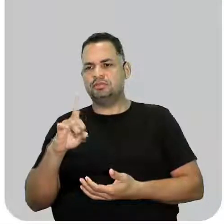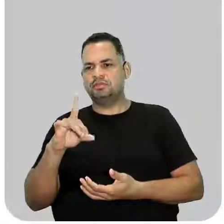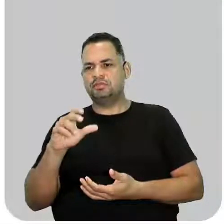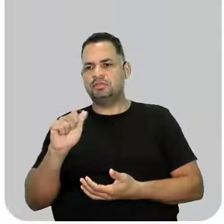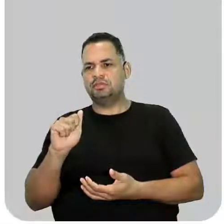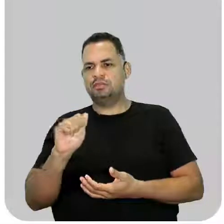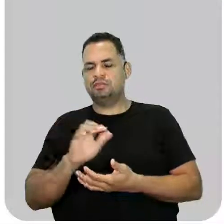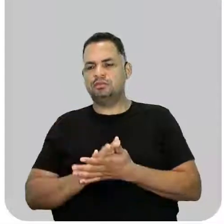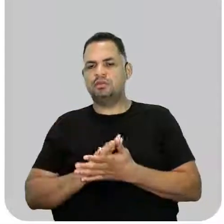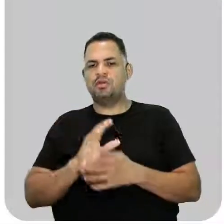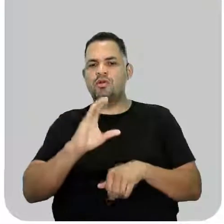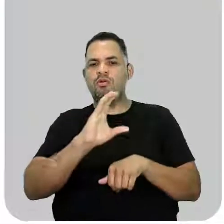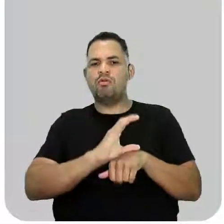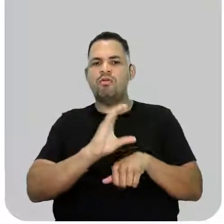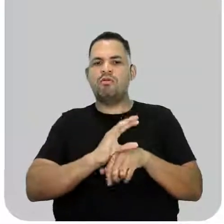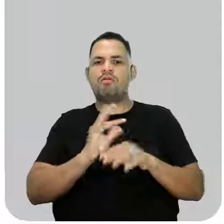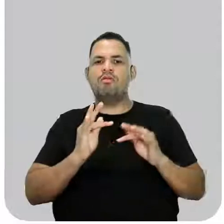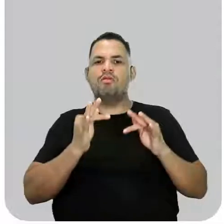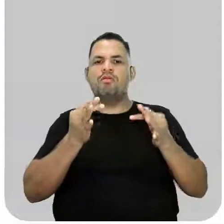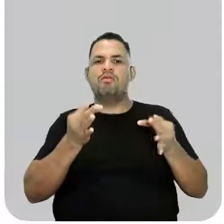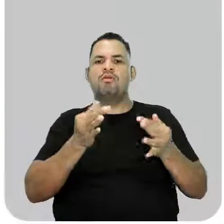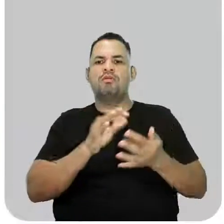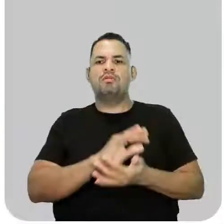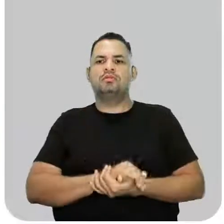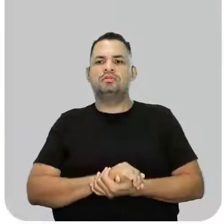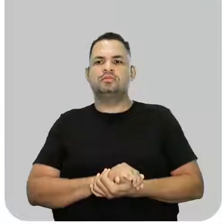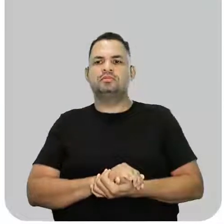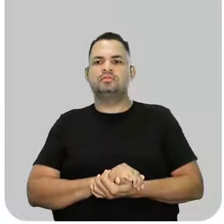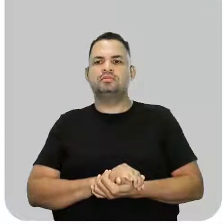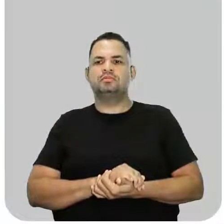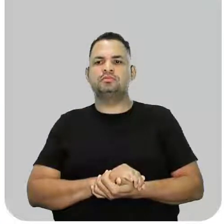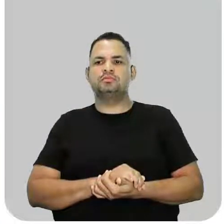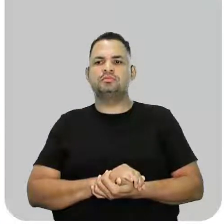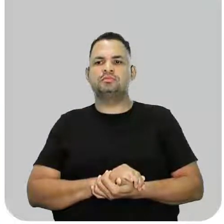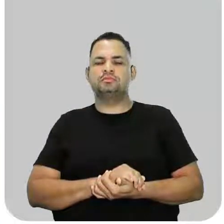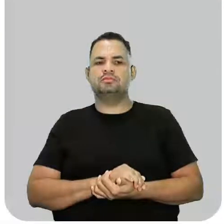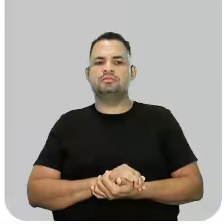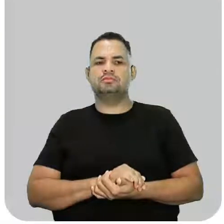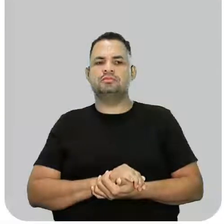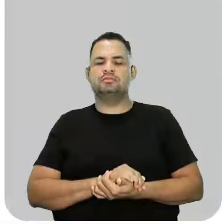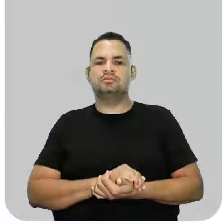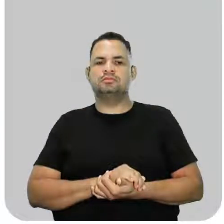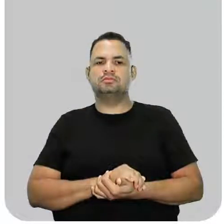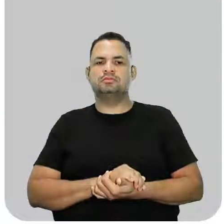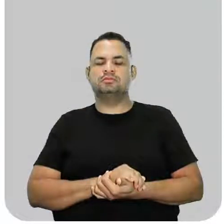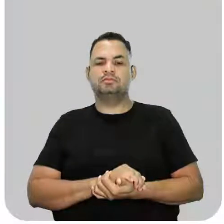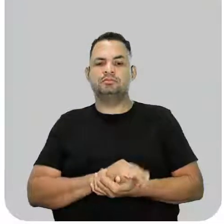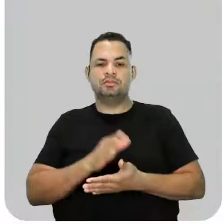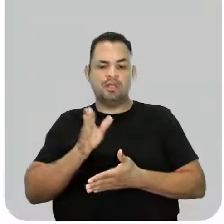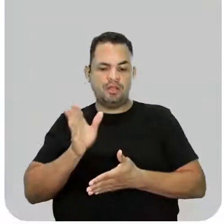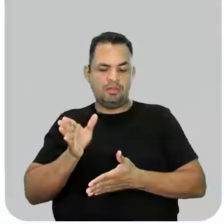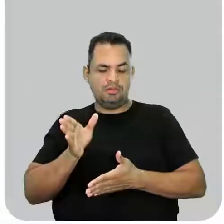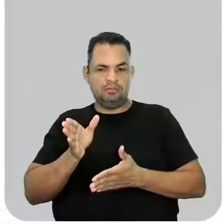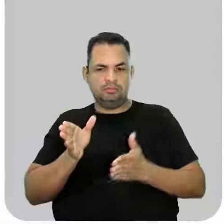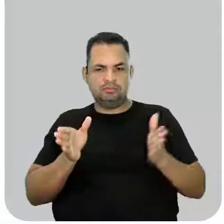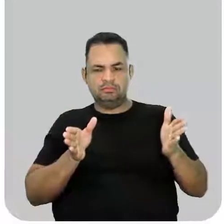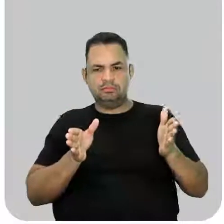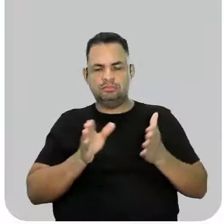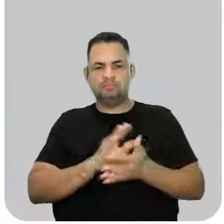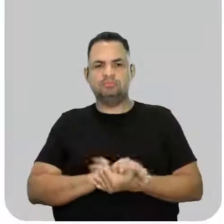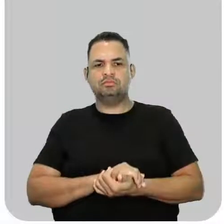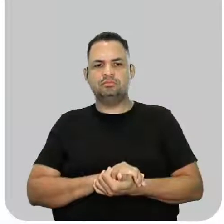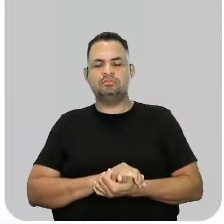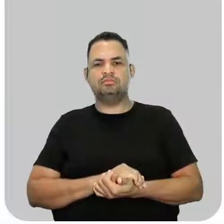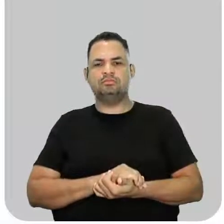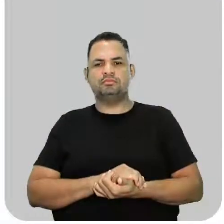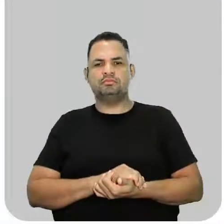carbono terminal, ou seja, a hidroxila tem que estar no carbono da ponta. Tem que ser no final da